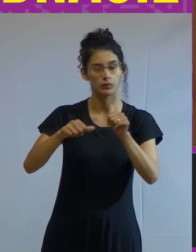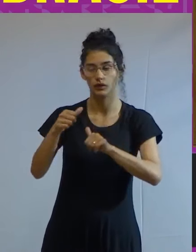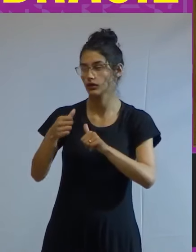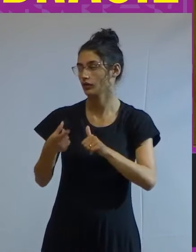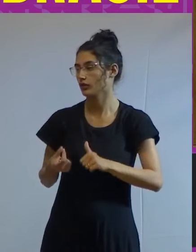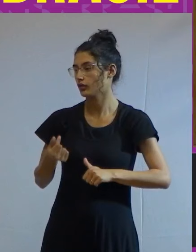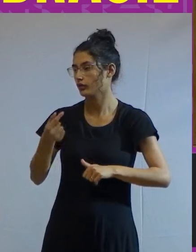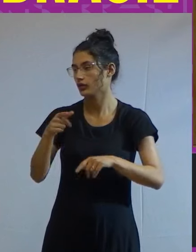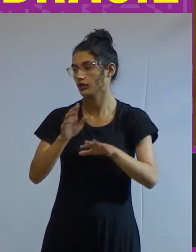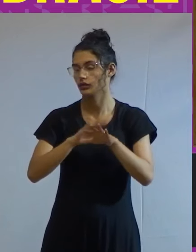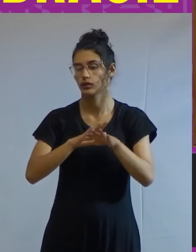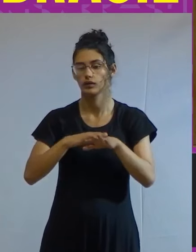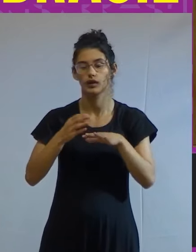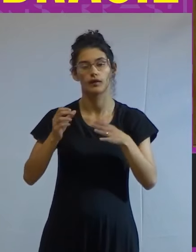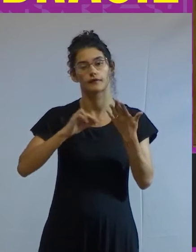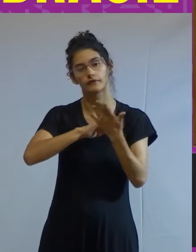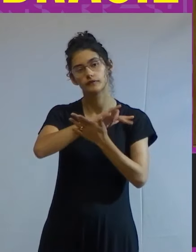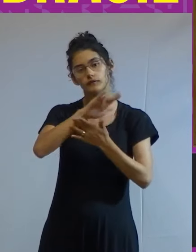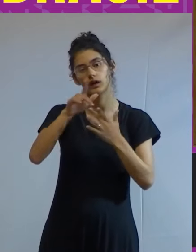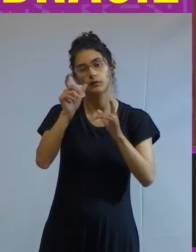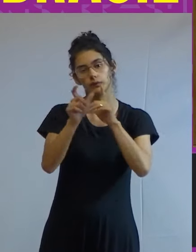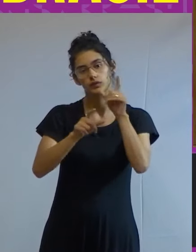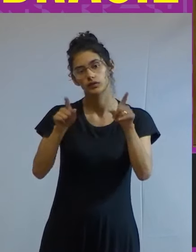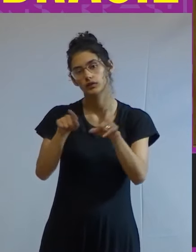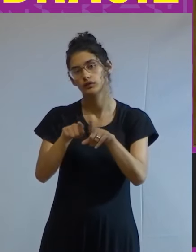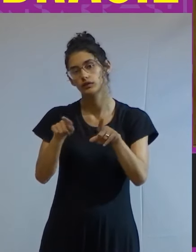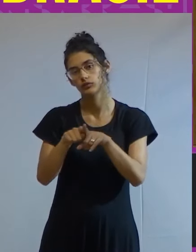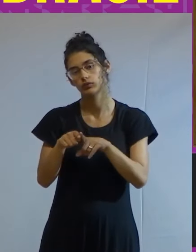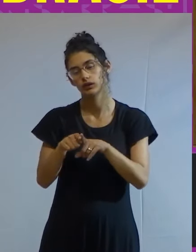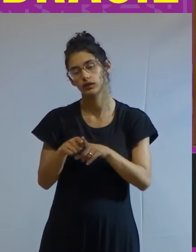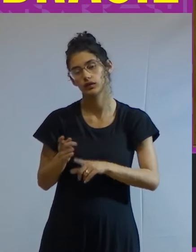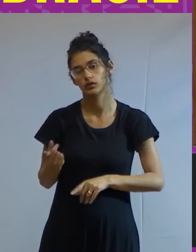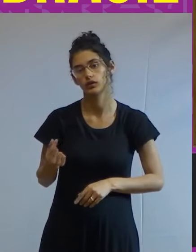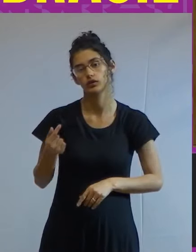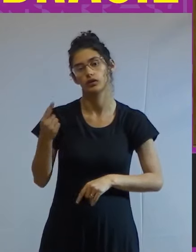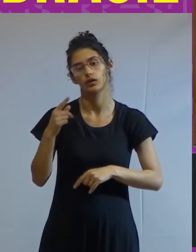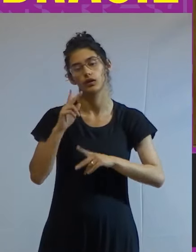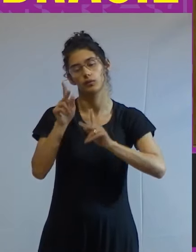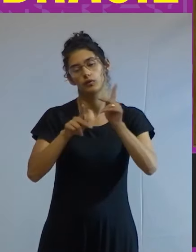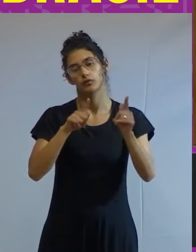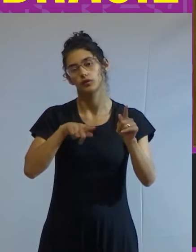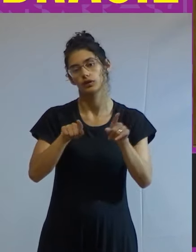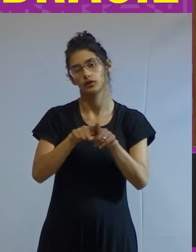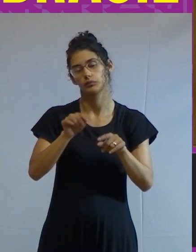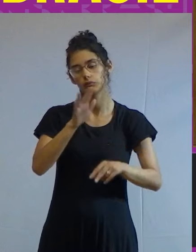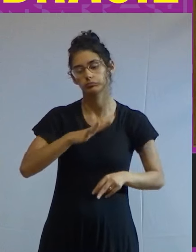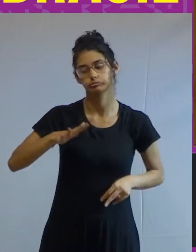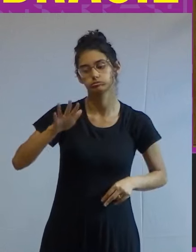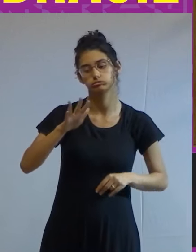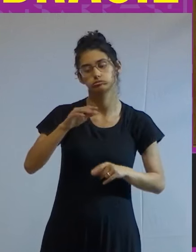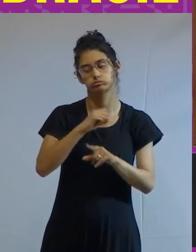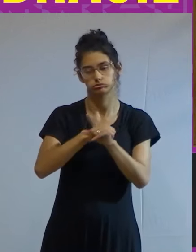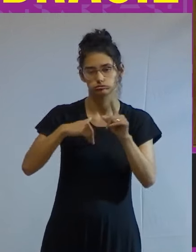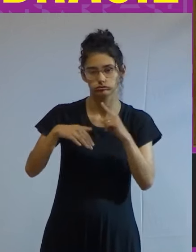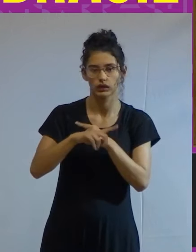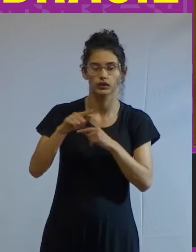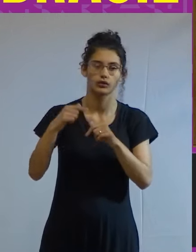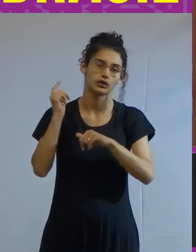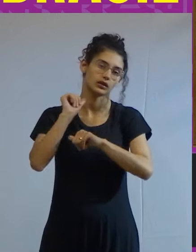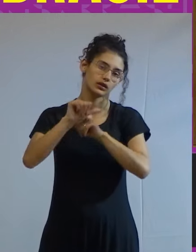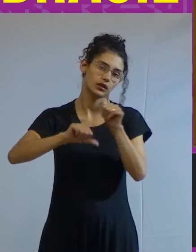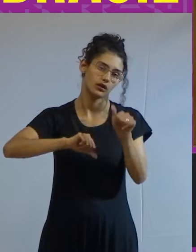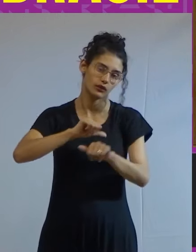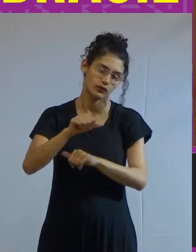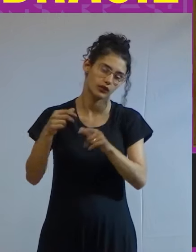de renda para a multidão de sujeitos monetários sem moeda que polvoa nossa paisagem social não se transformem